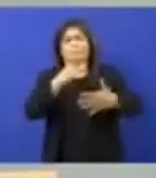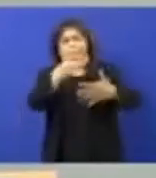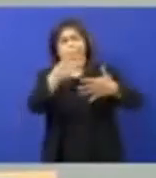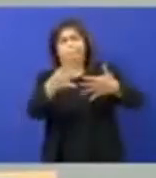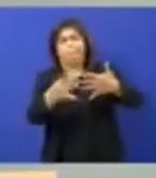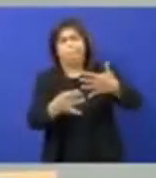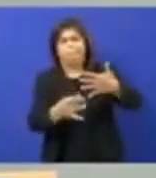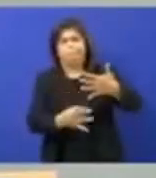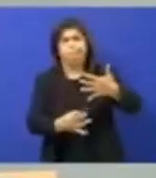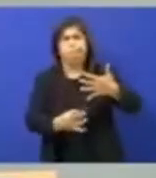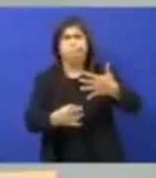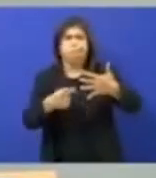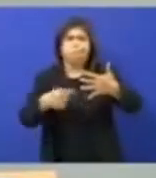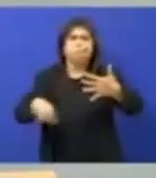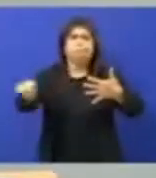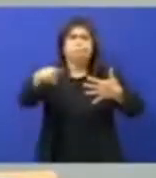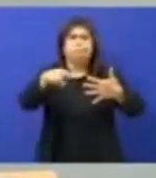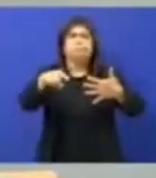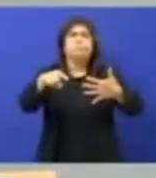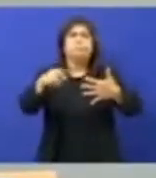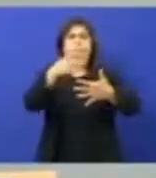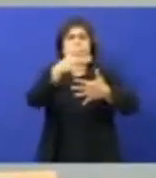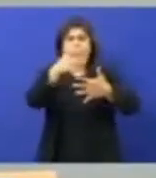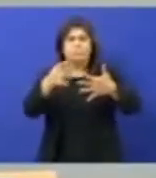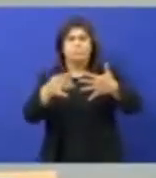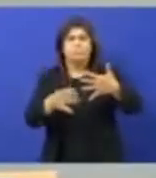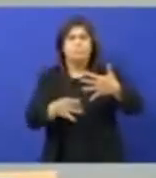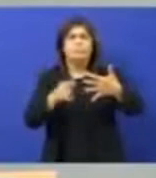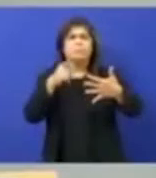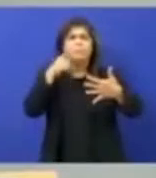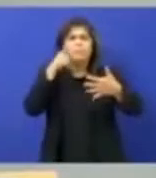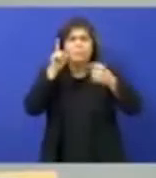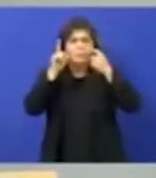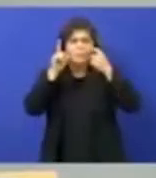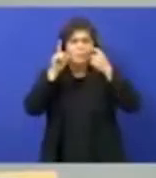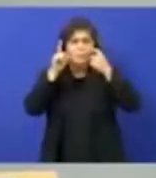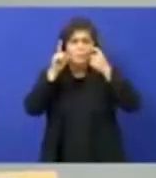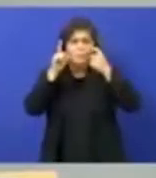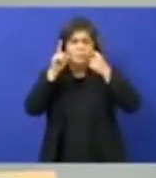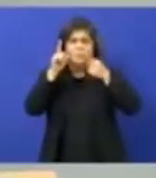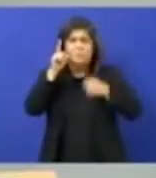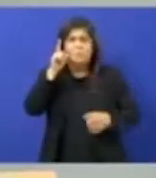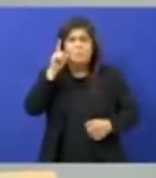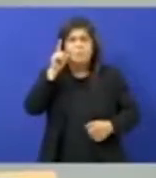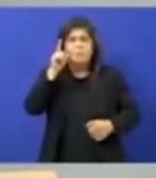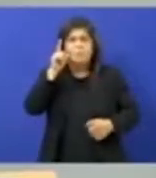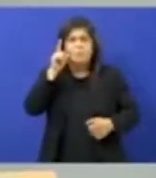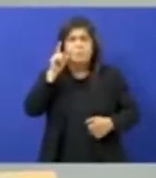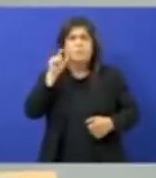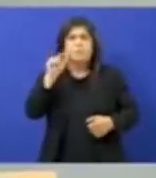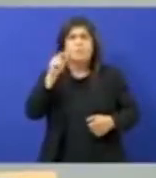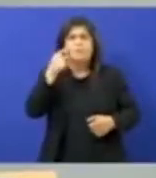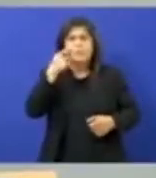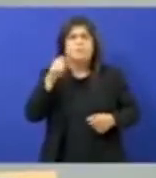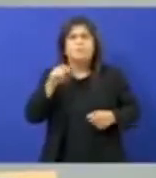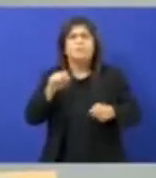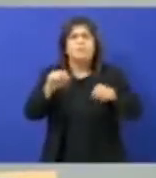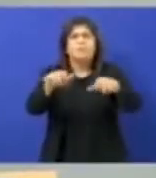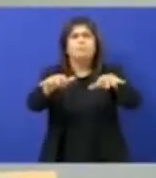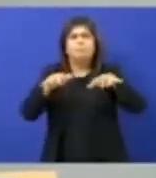presidente, demais colegas e a quem nos acompanham, ontem tivemos a oportunidade de externar